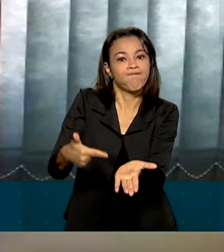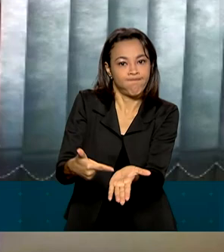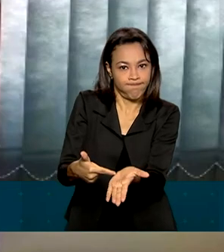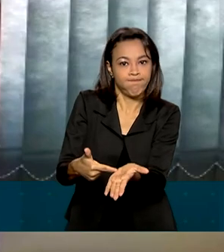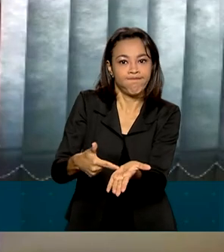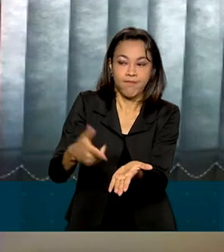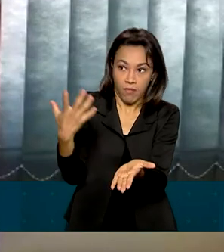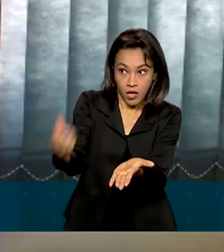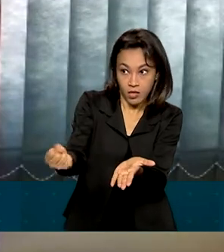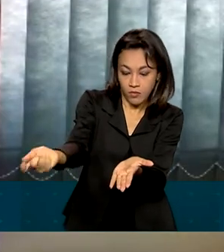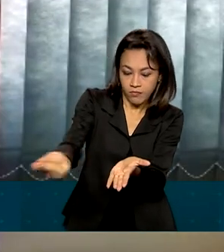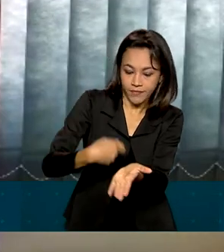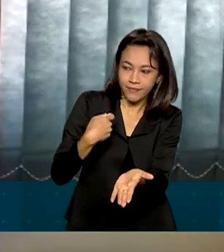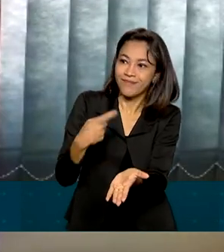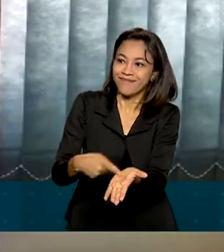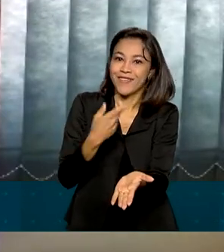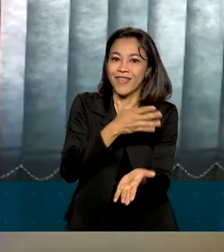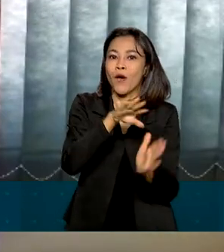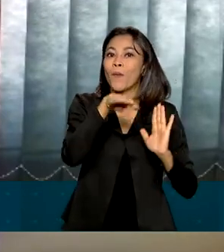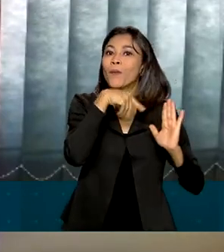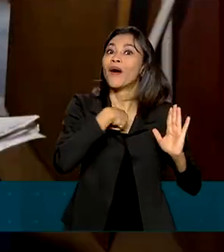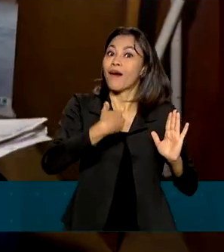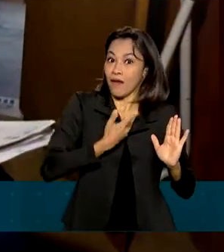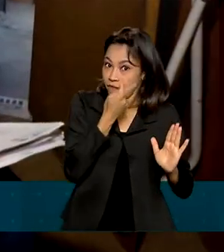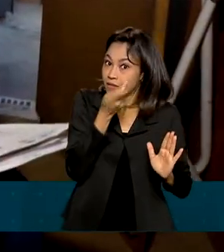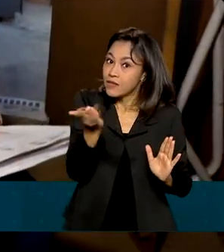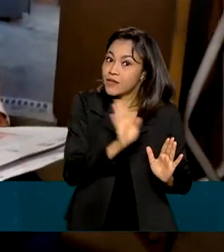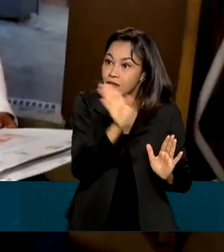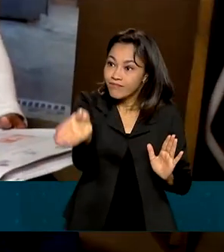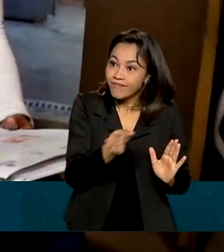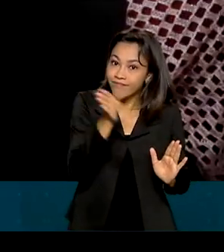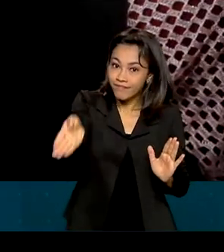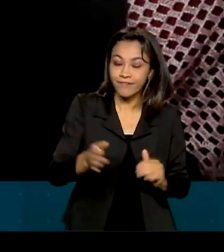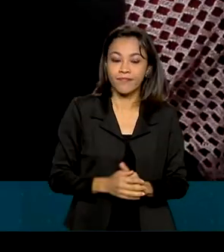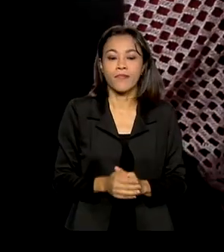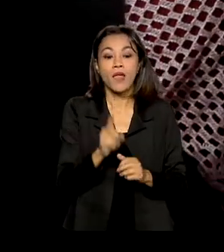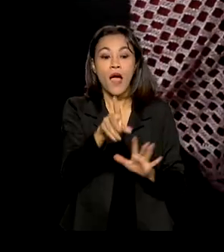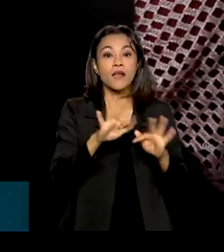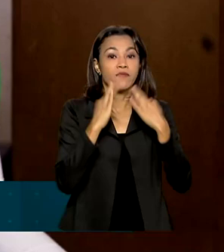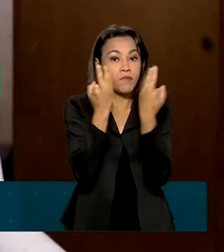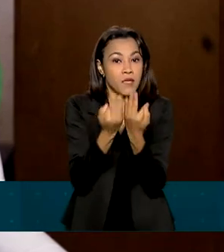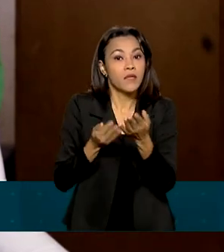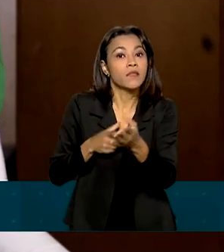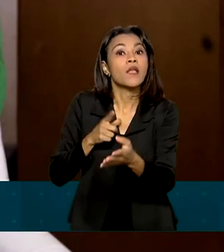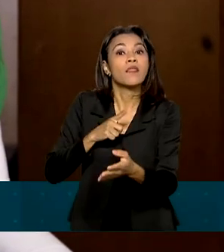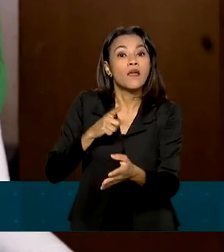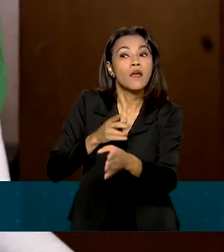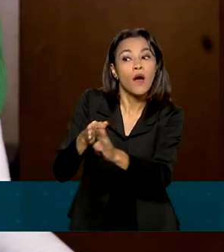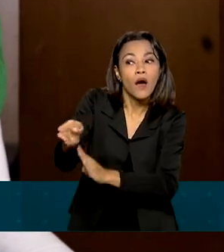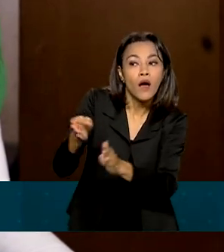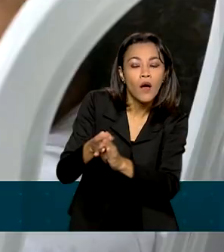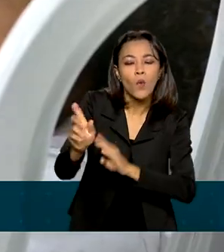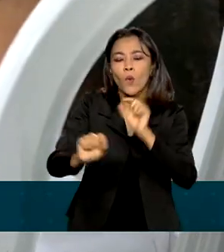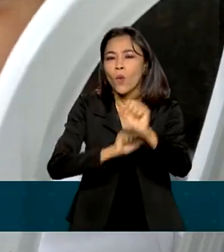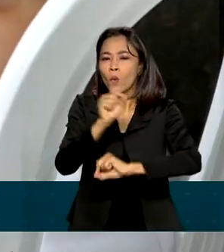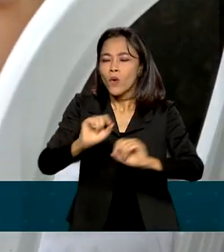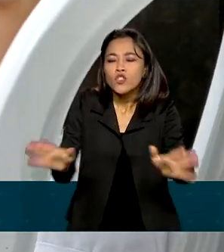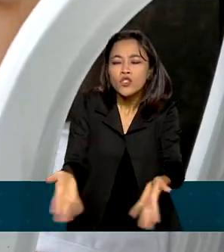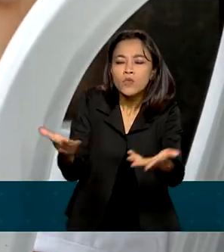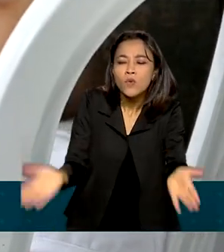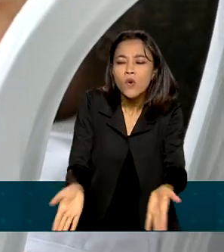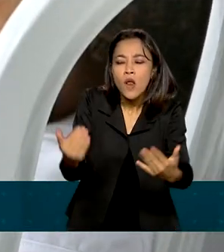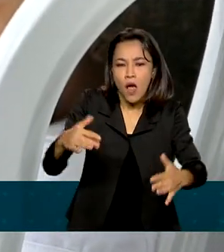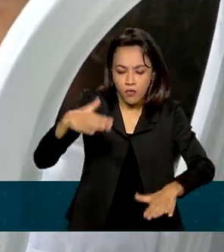assinar como ela aceitou a visita do programa Criança Feliz. As famílias recebem orientações das equipes para estimular o